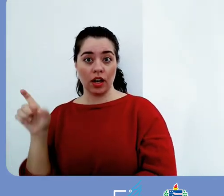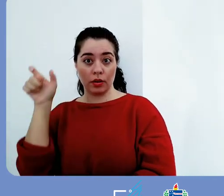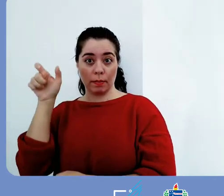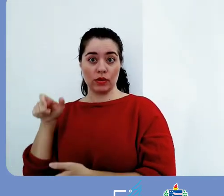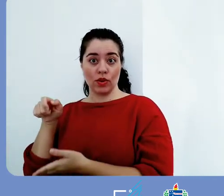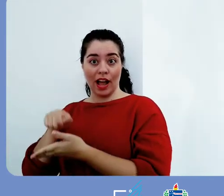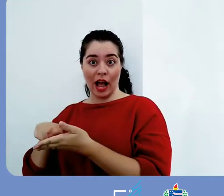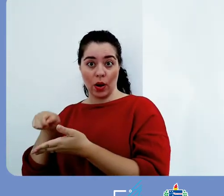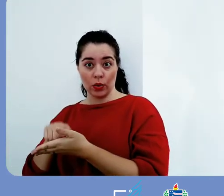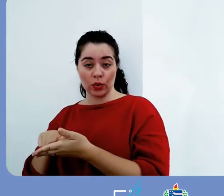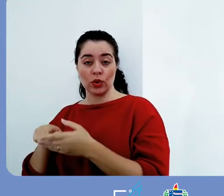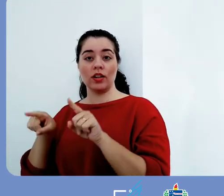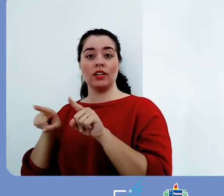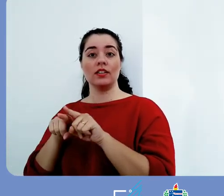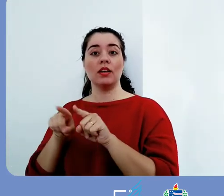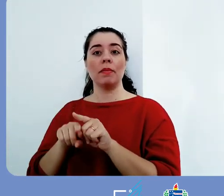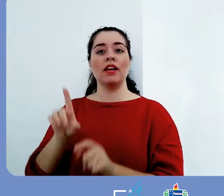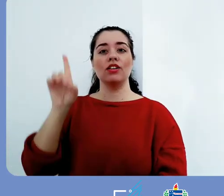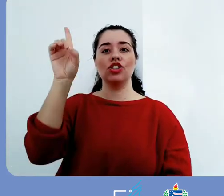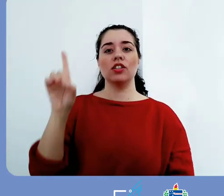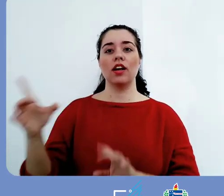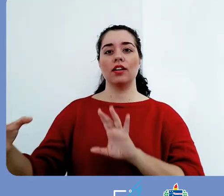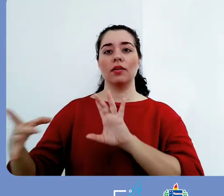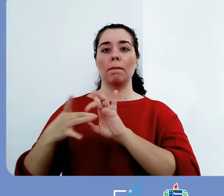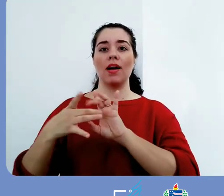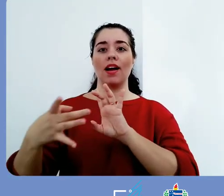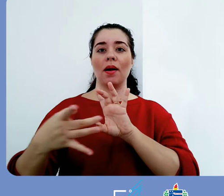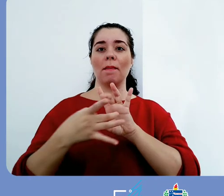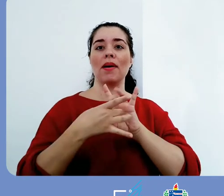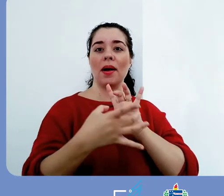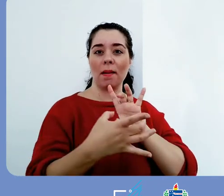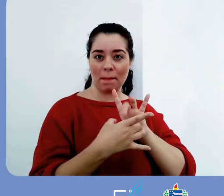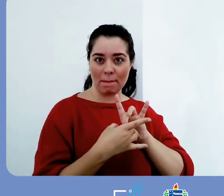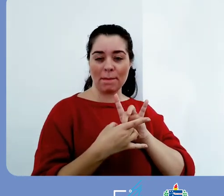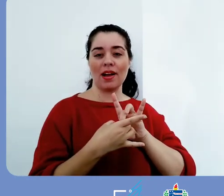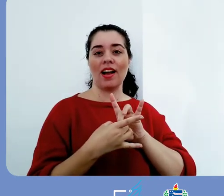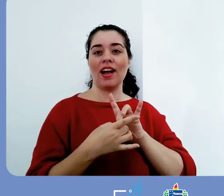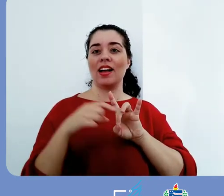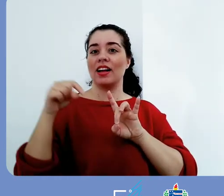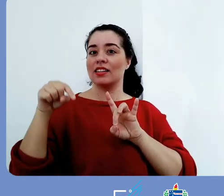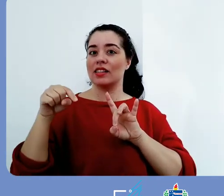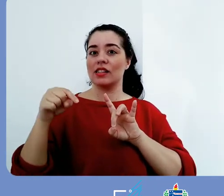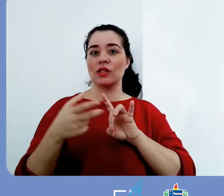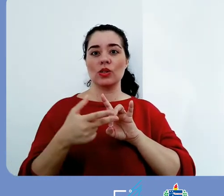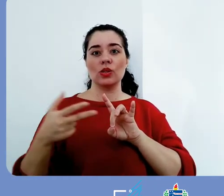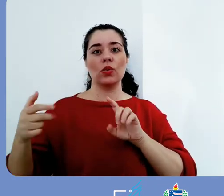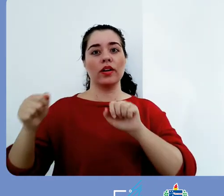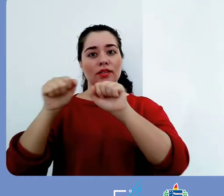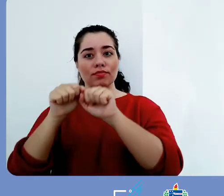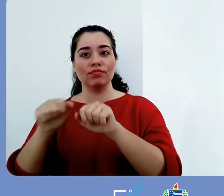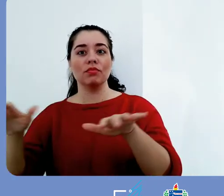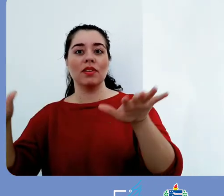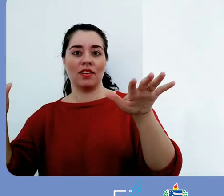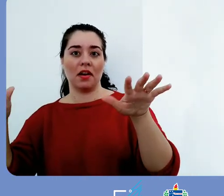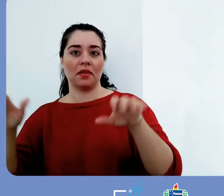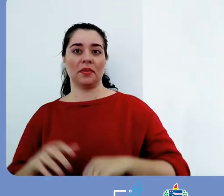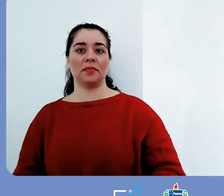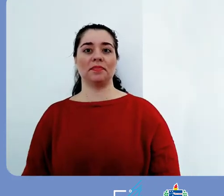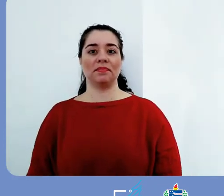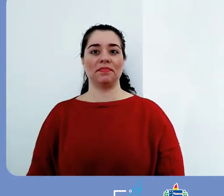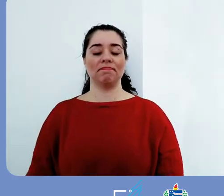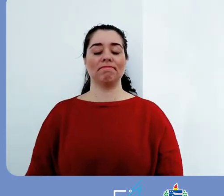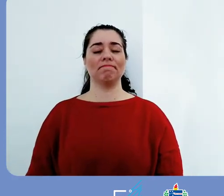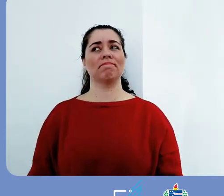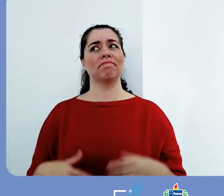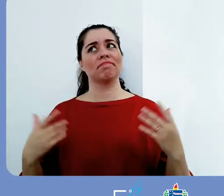publicados em diferentes meios e mídias. Bom, então voltando ao repositório institucional, como eu disse, por